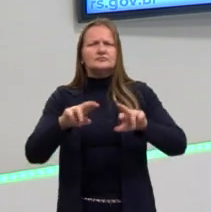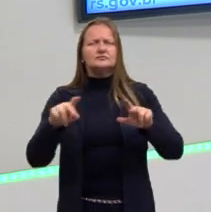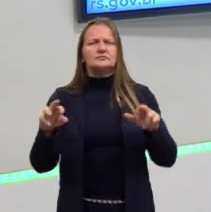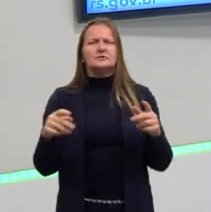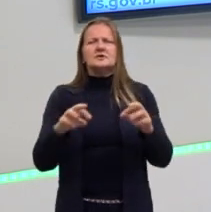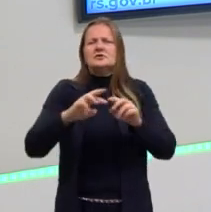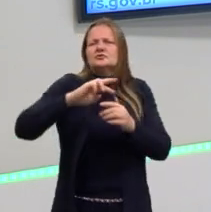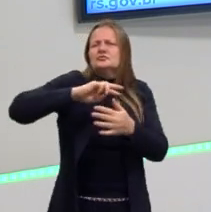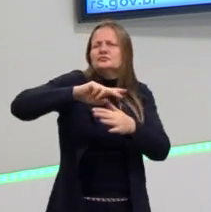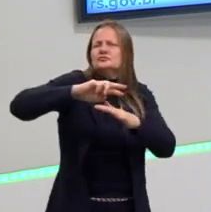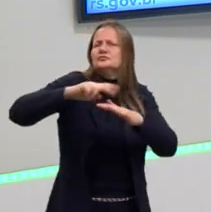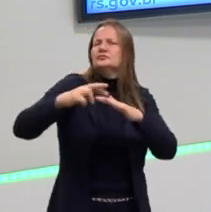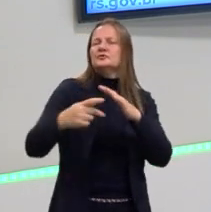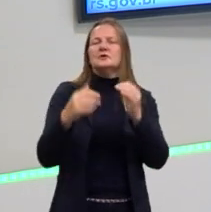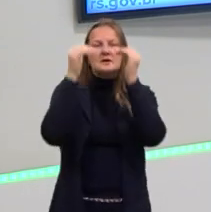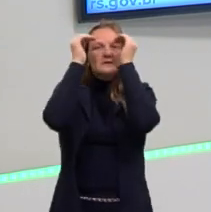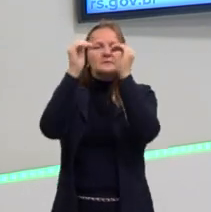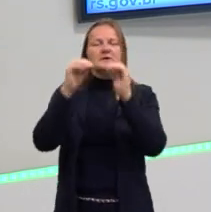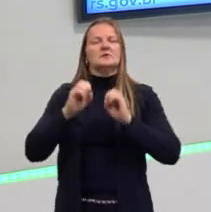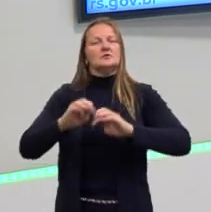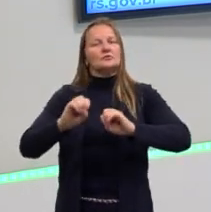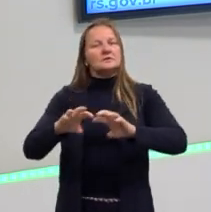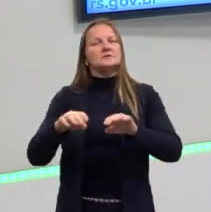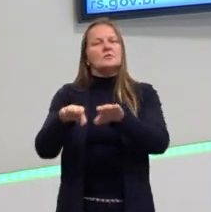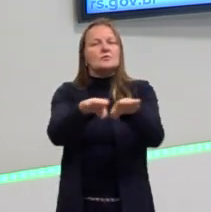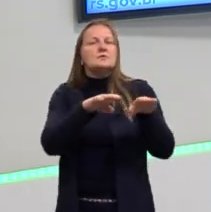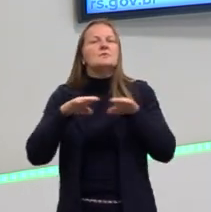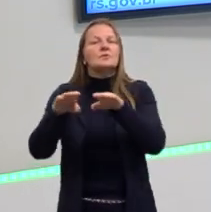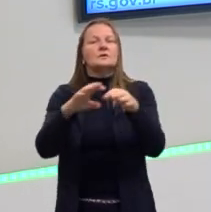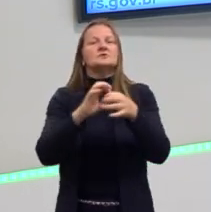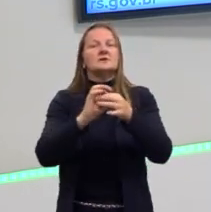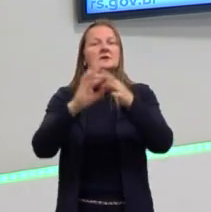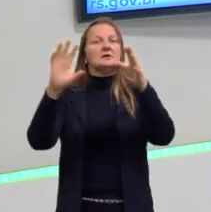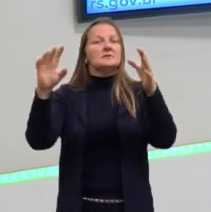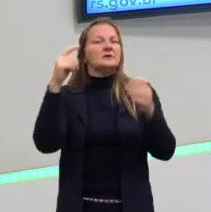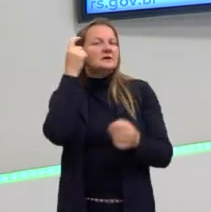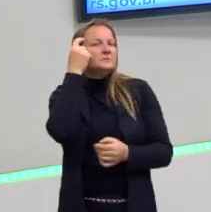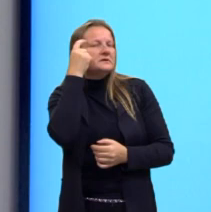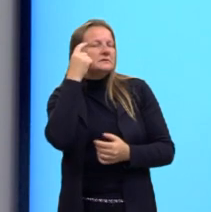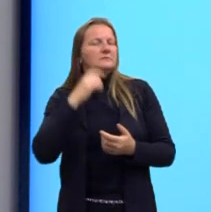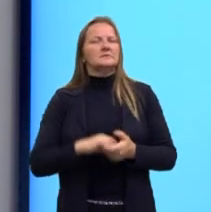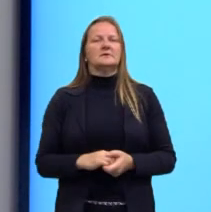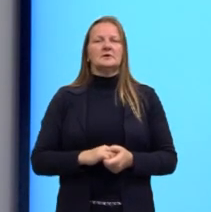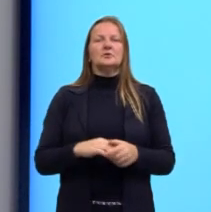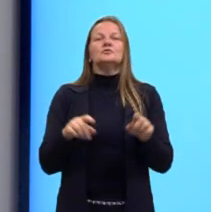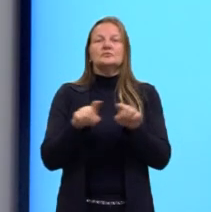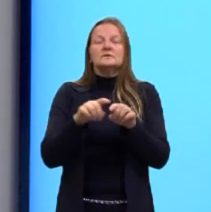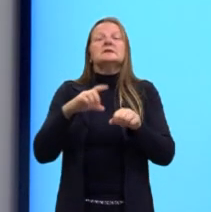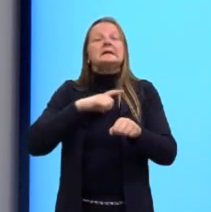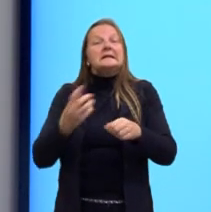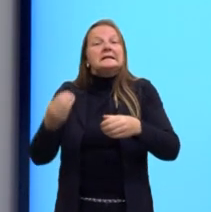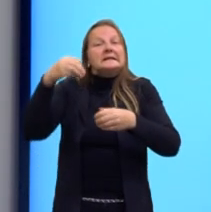multicrenças, na educação, igualdade, liberdade de pensamento. Isso está nas